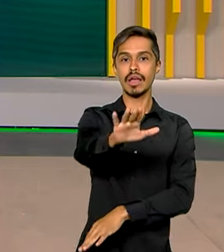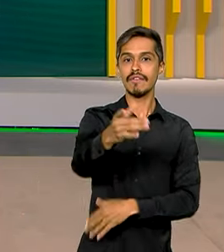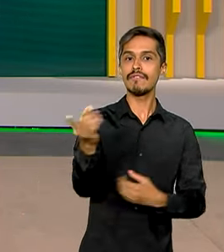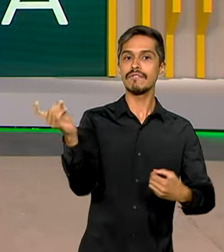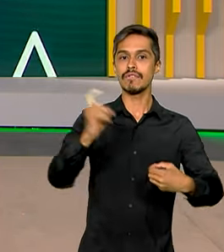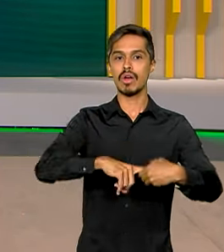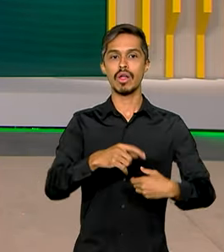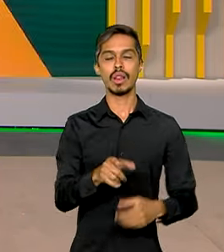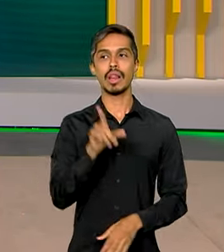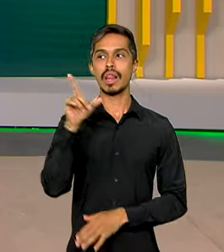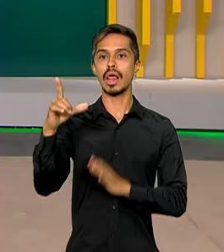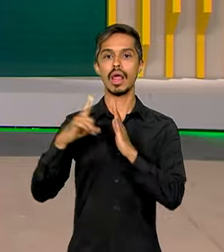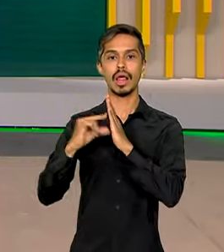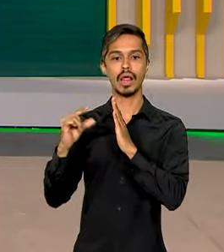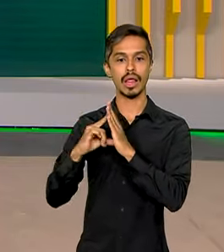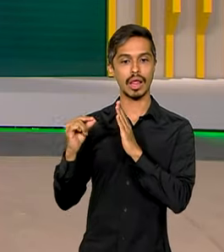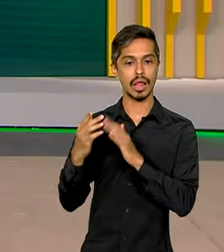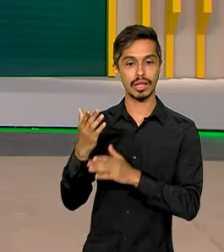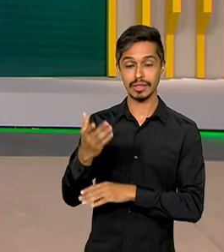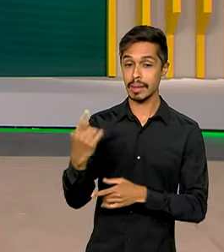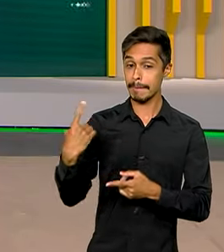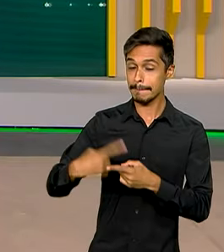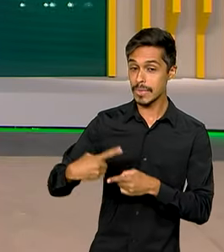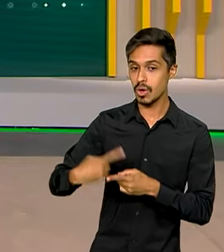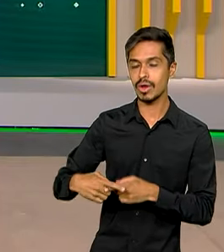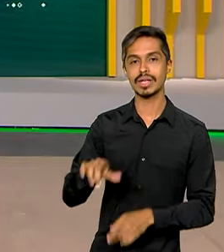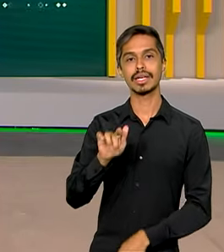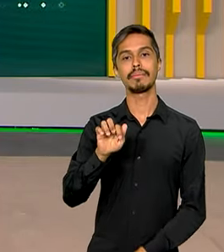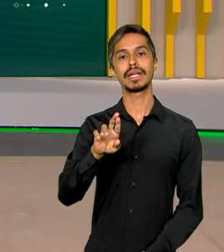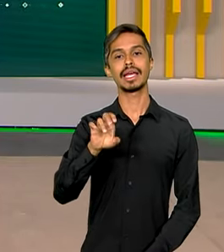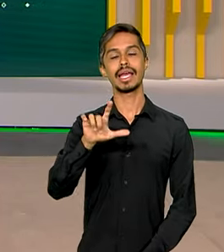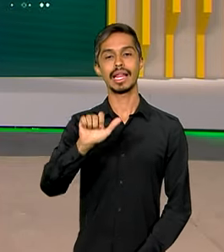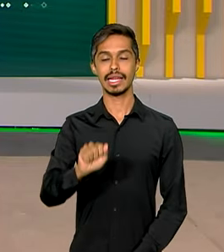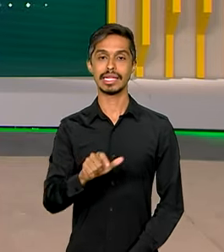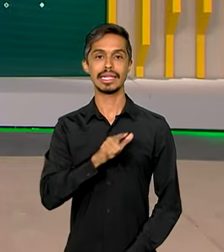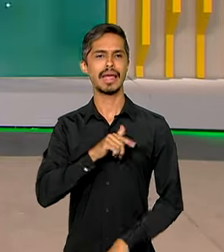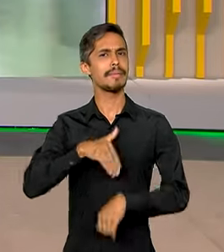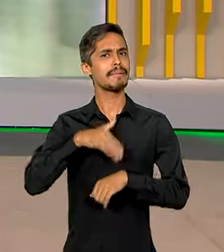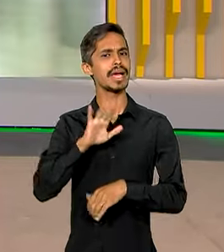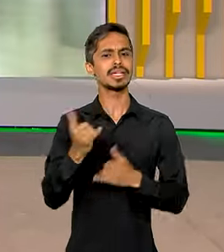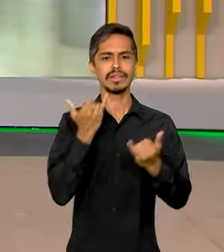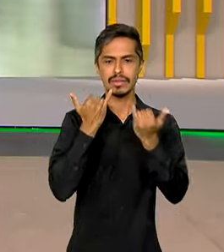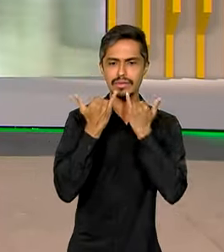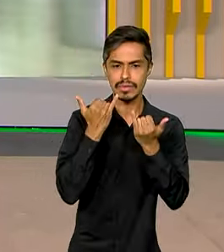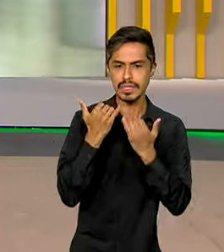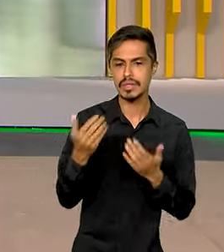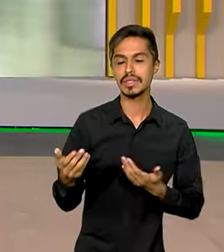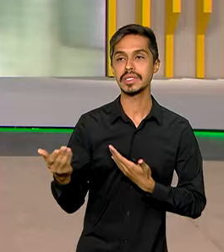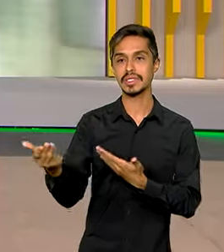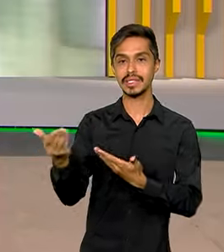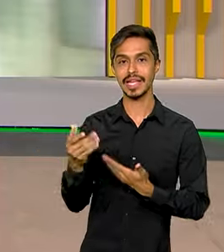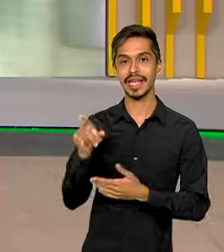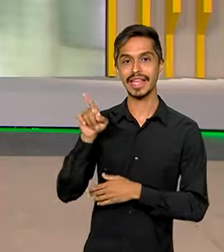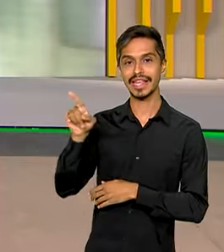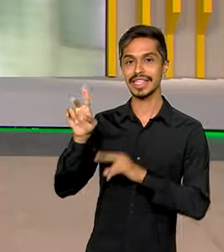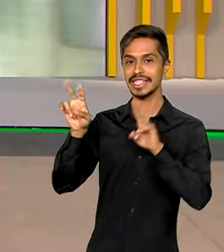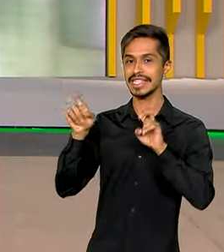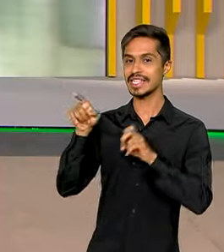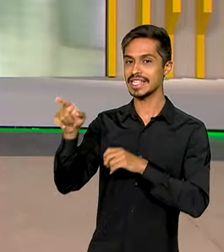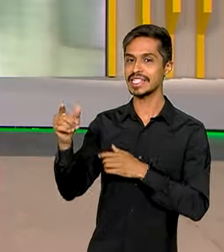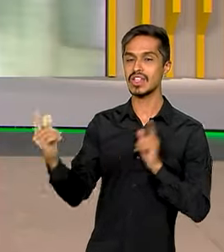voltar para o Palácio do Planalto, porque a Gabriela Noronha tem mais informações para a gente sobre este